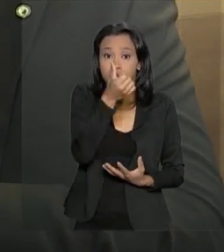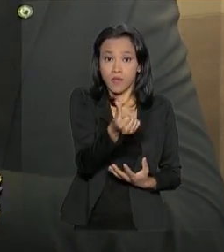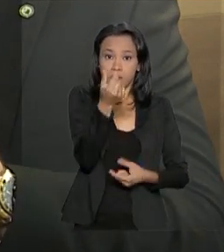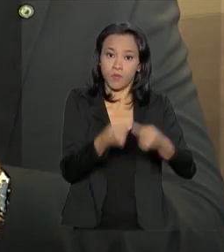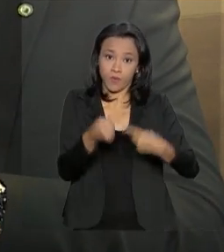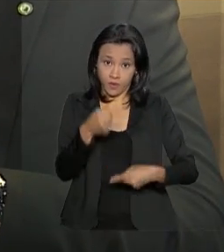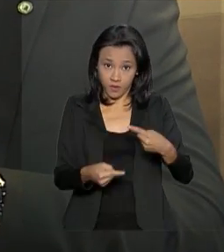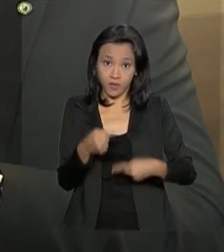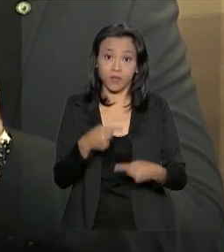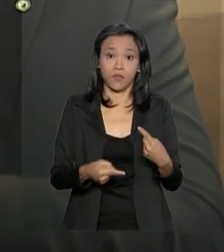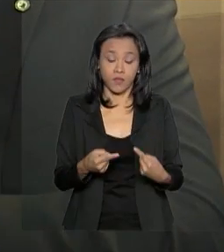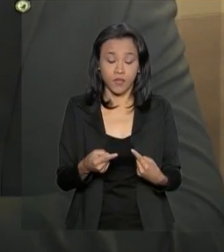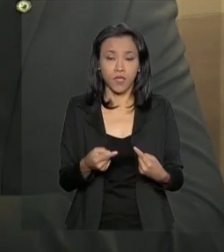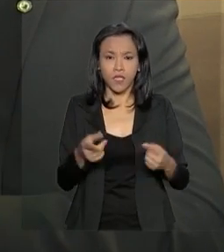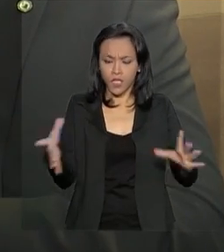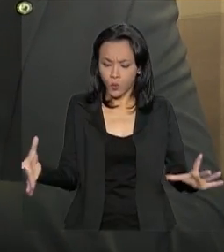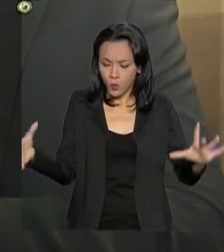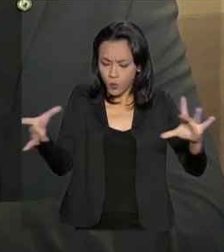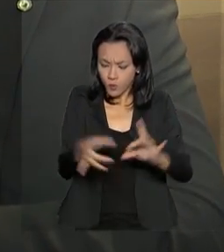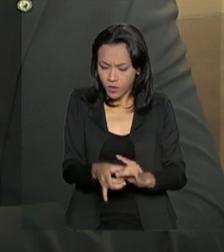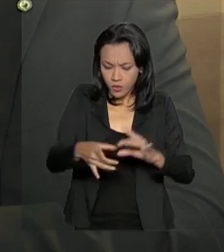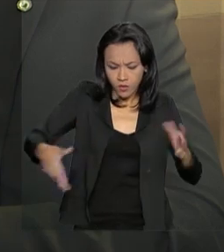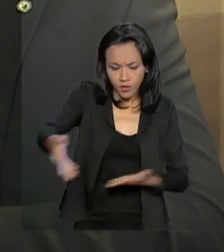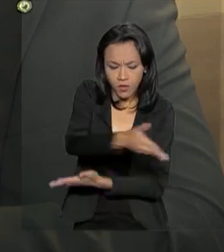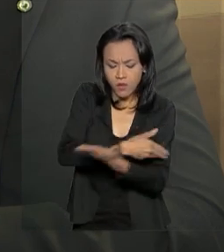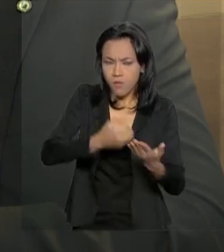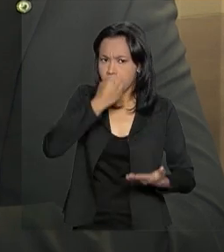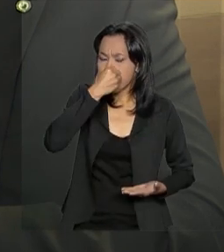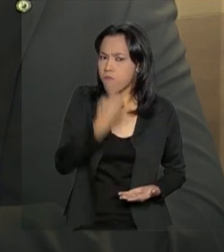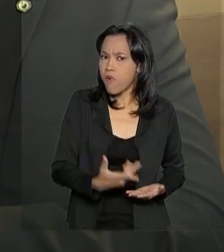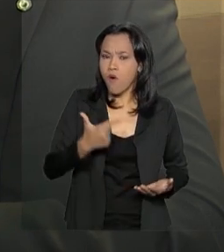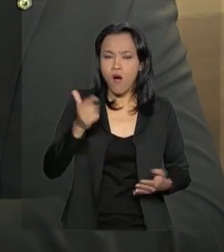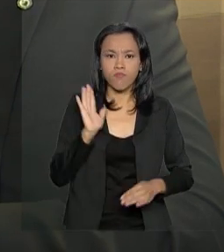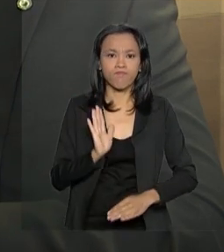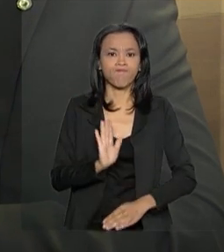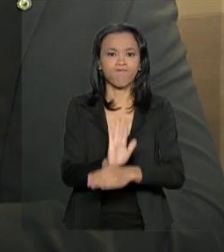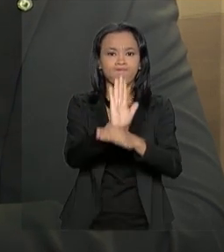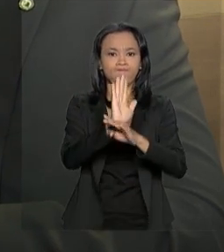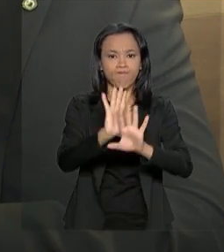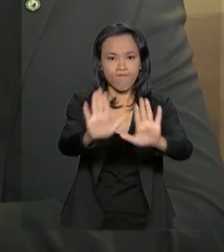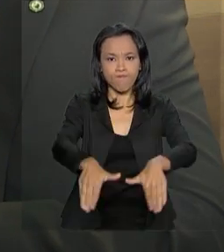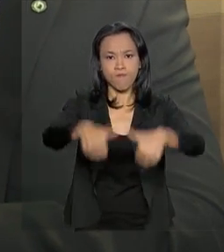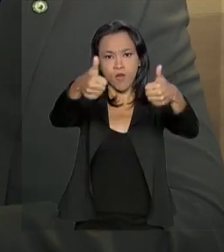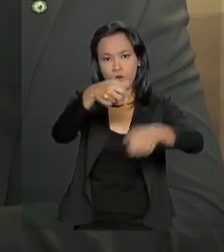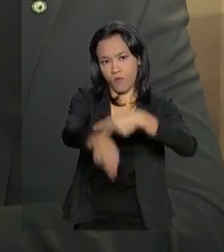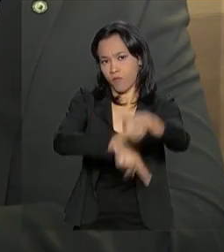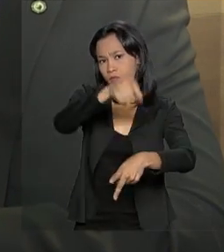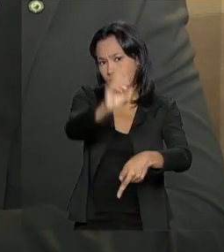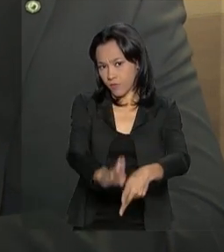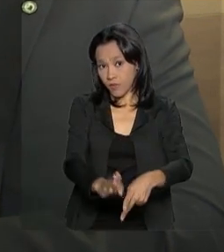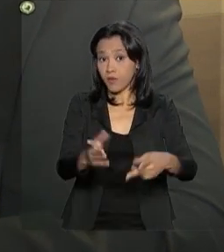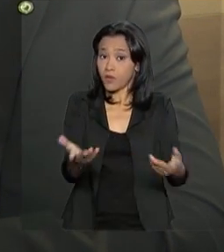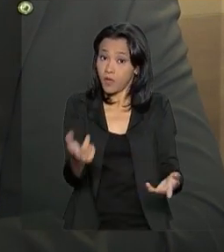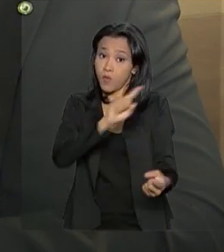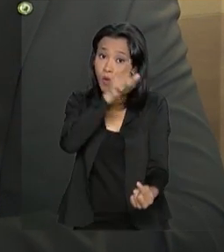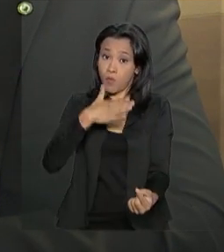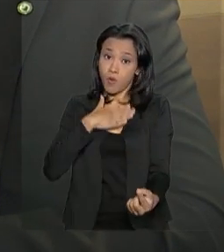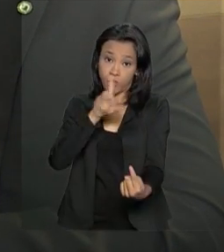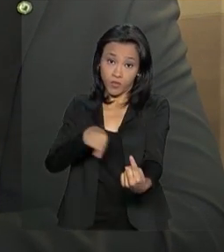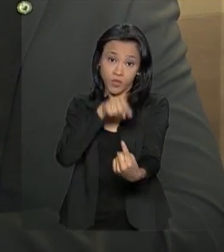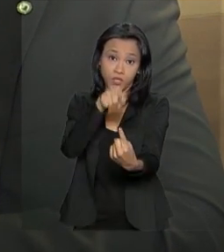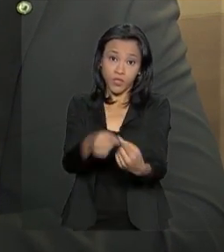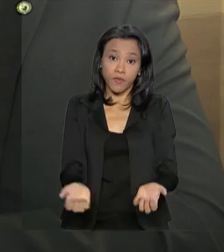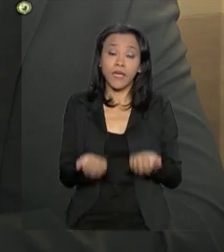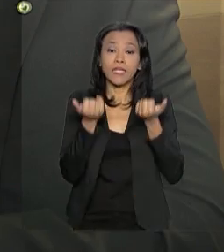integradas, podem fazer uma grande diferença para a população. O objetivo, e eu espero poder entregar daqui a quatro